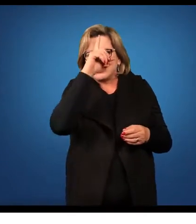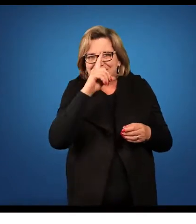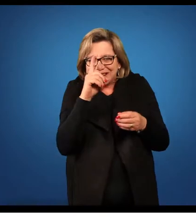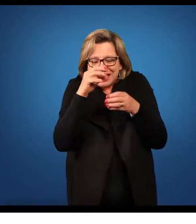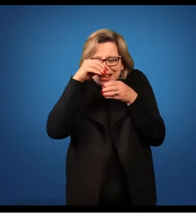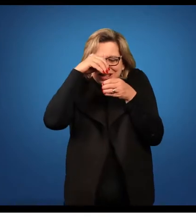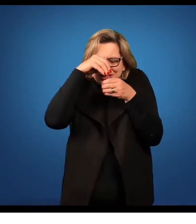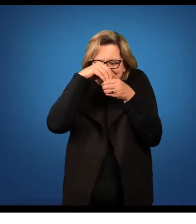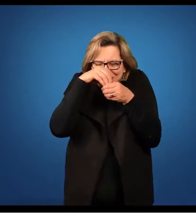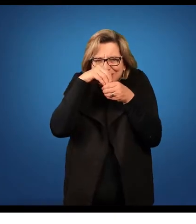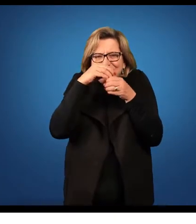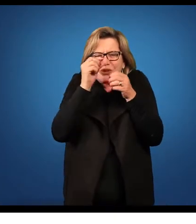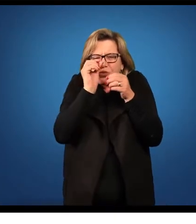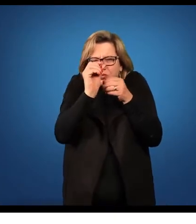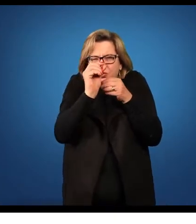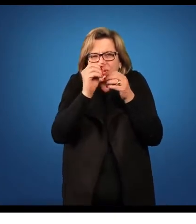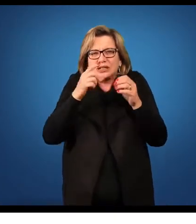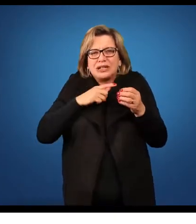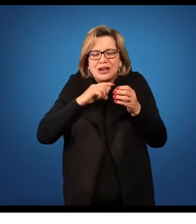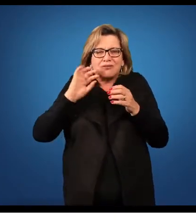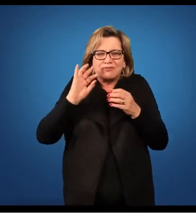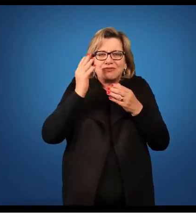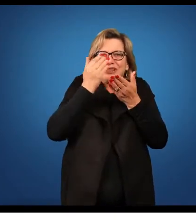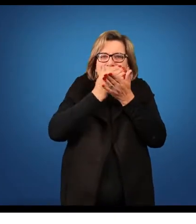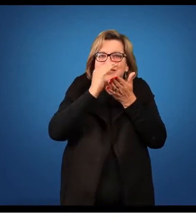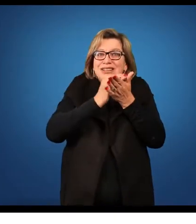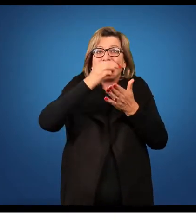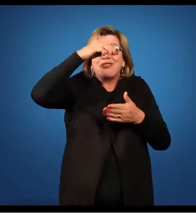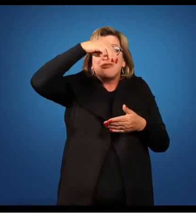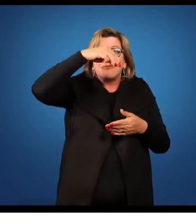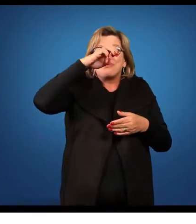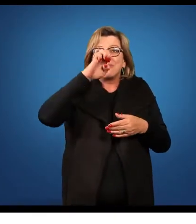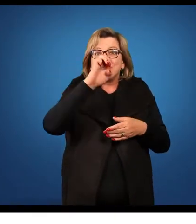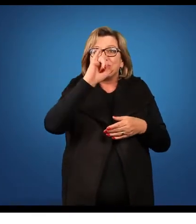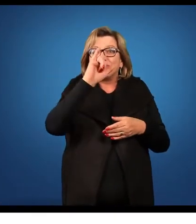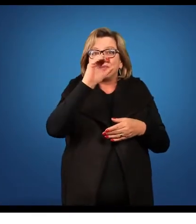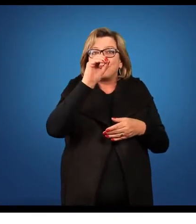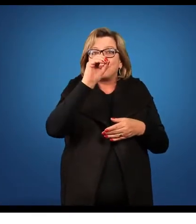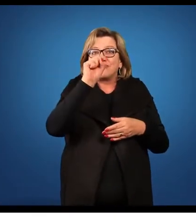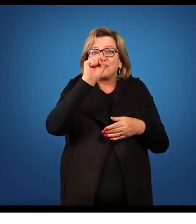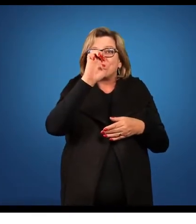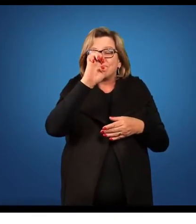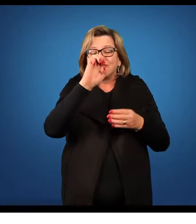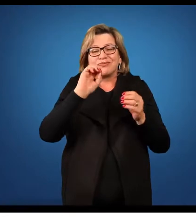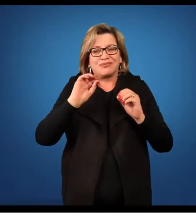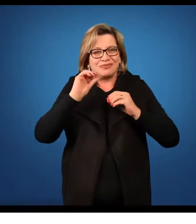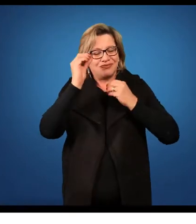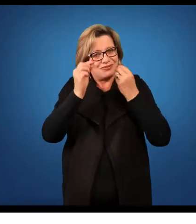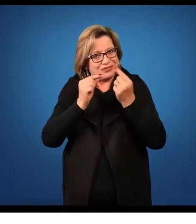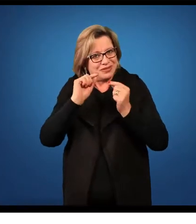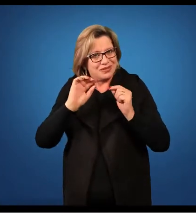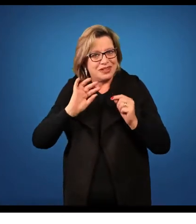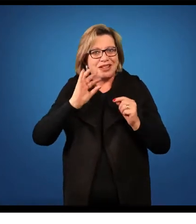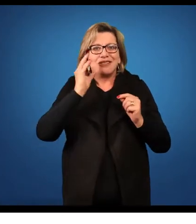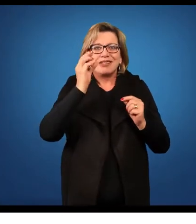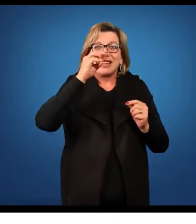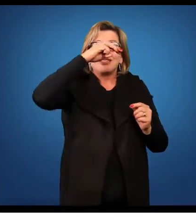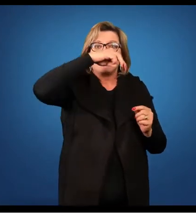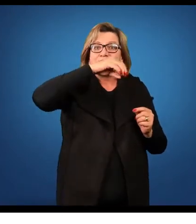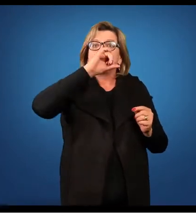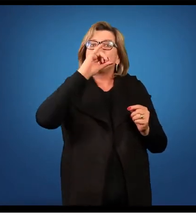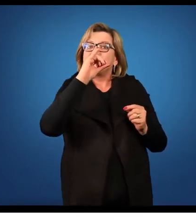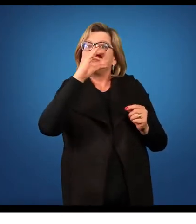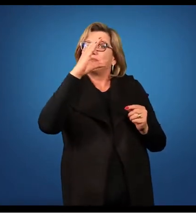desses microsporanjos que irá ocorrer a meiose e que irá formar os micrósporos. Uma vez que esse micrósporo se forma,